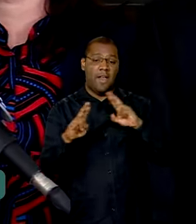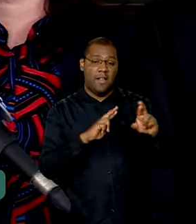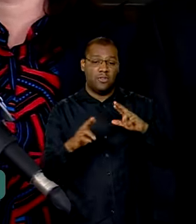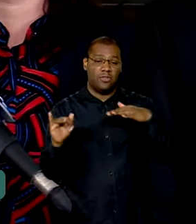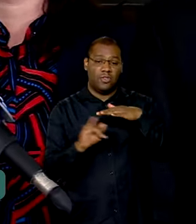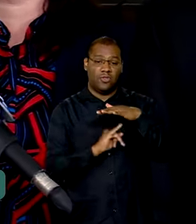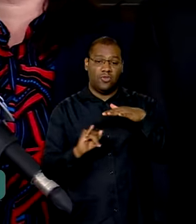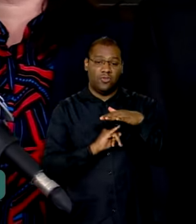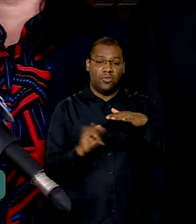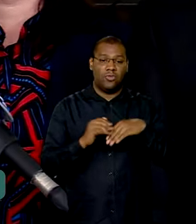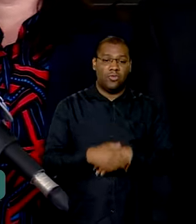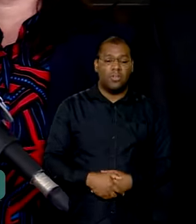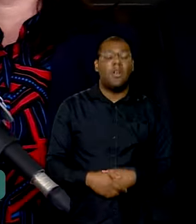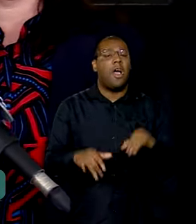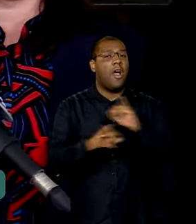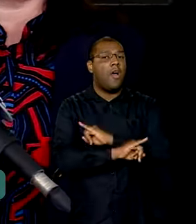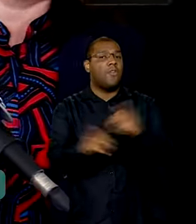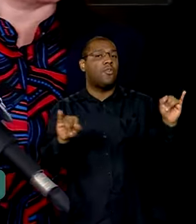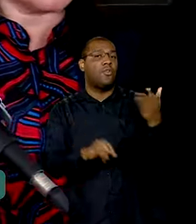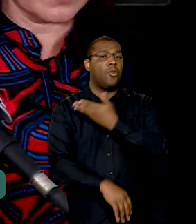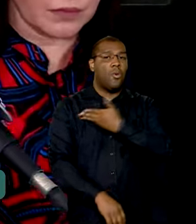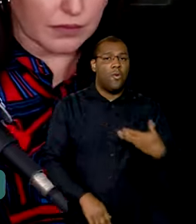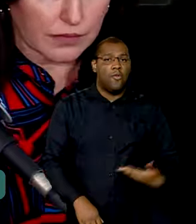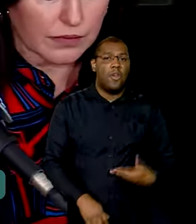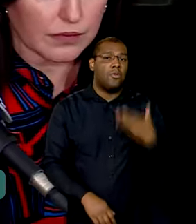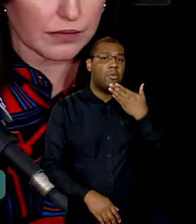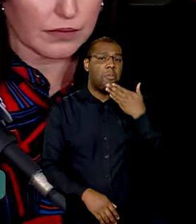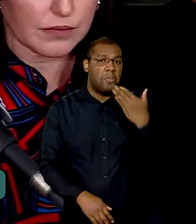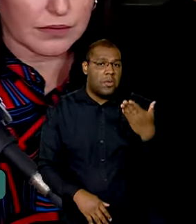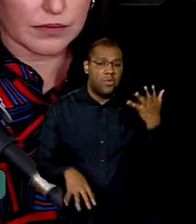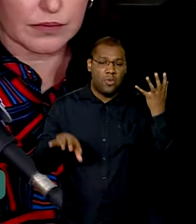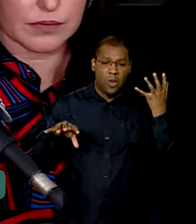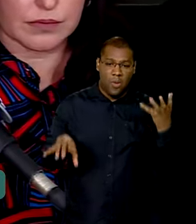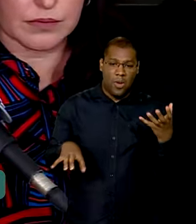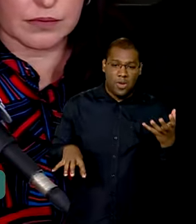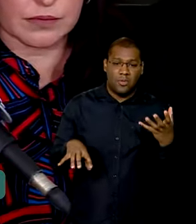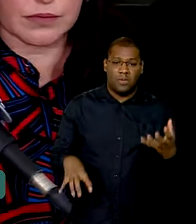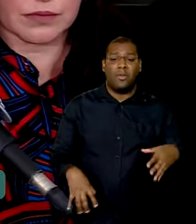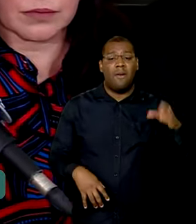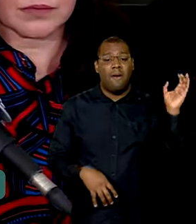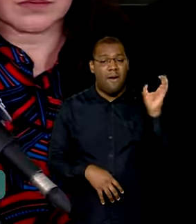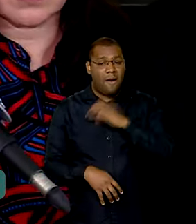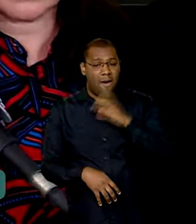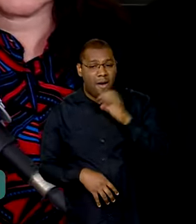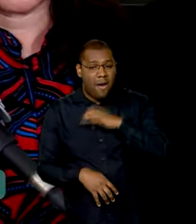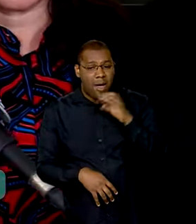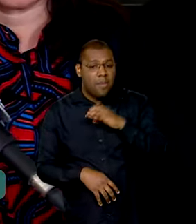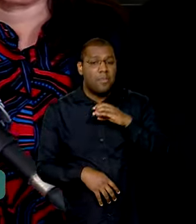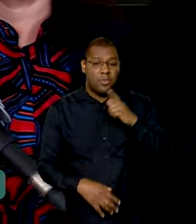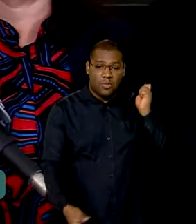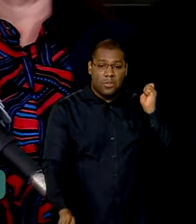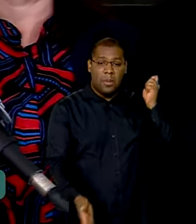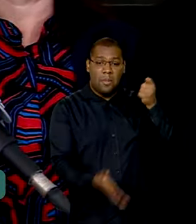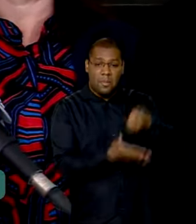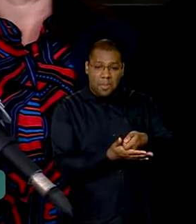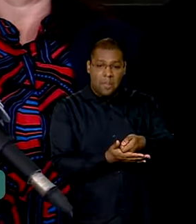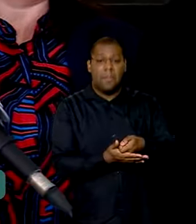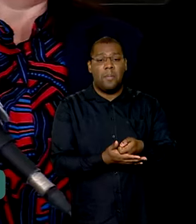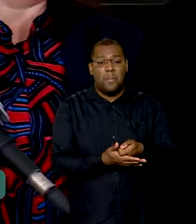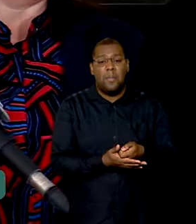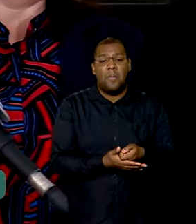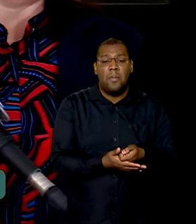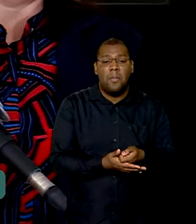afirmou que o governo também encaminhou um pedido ao Congresso Nacional para antecipar empenho e pagamentos de transferências